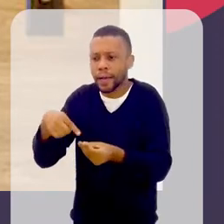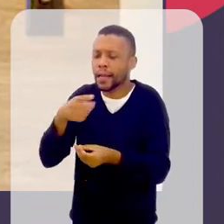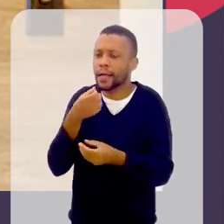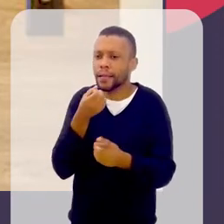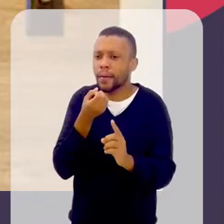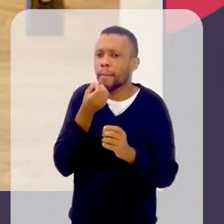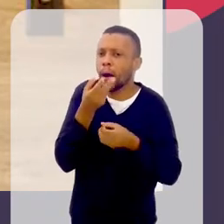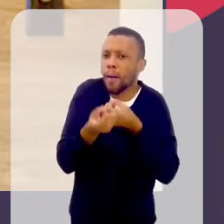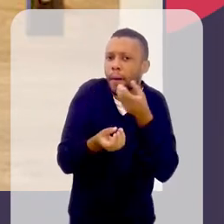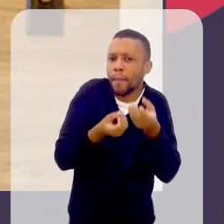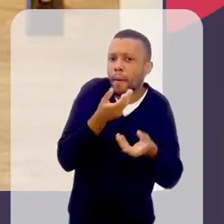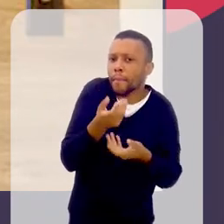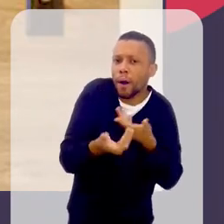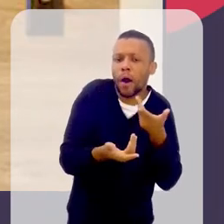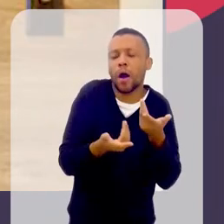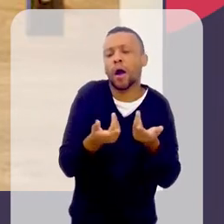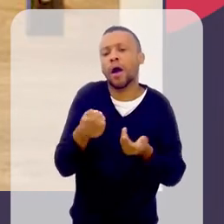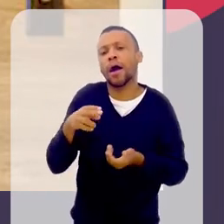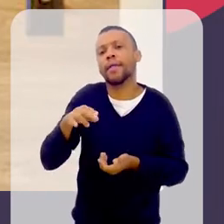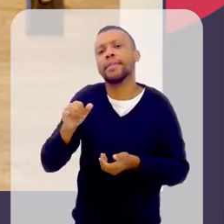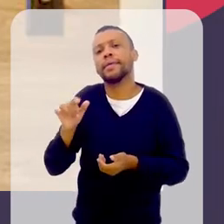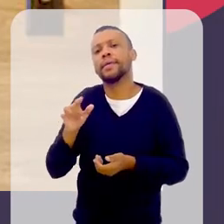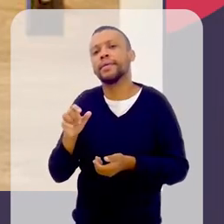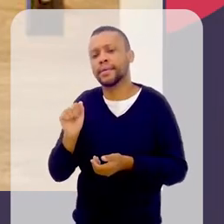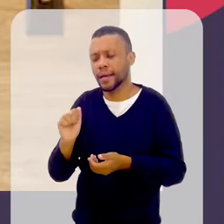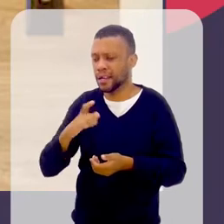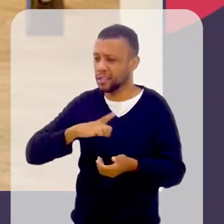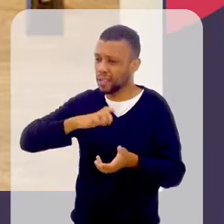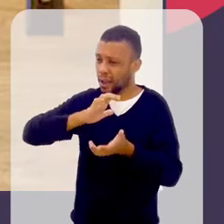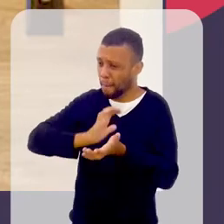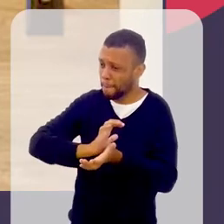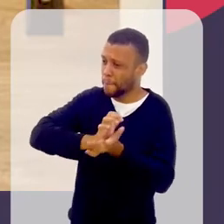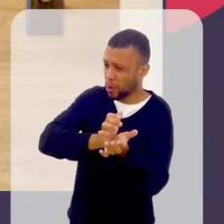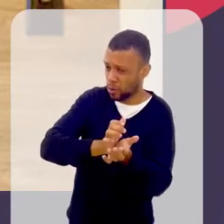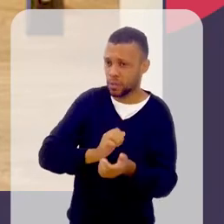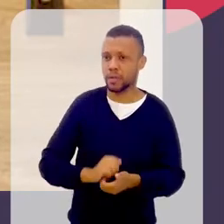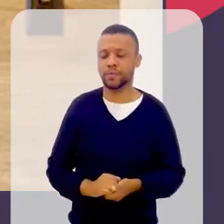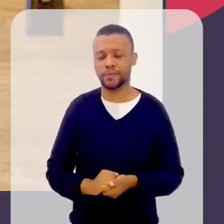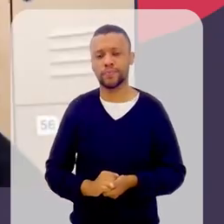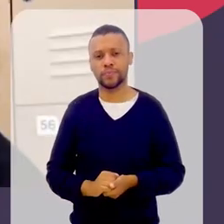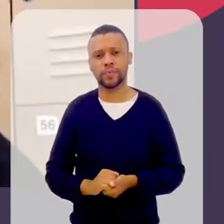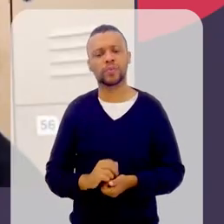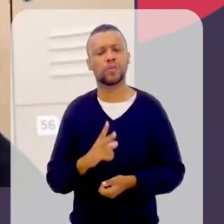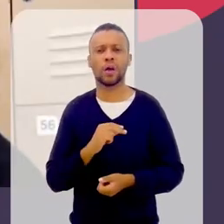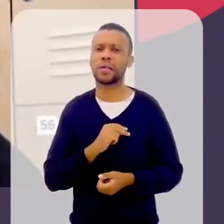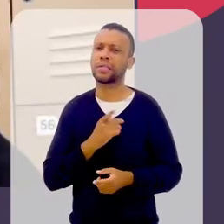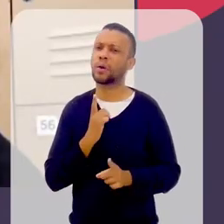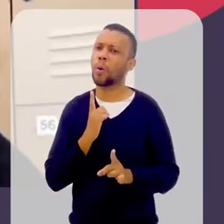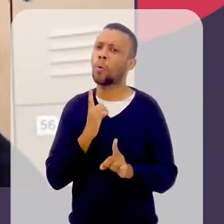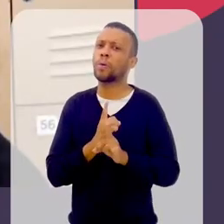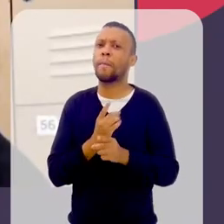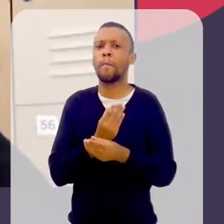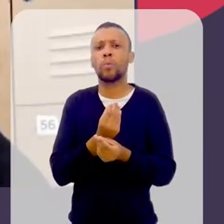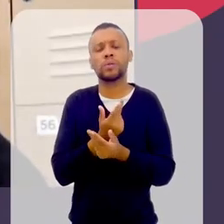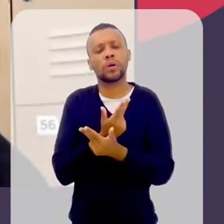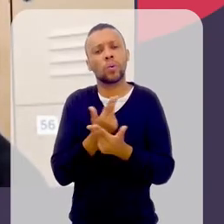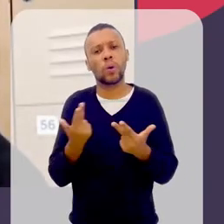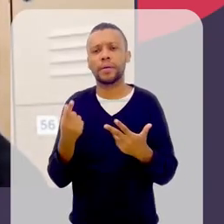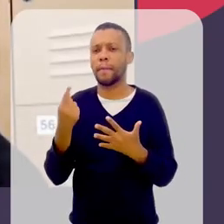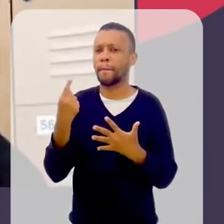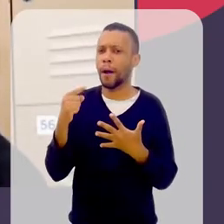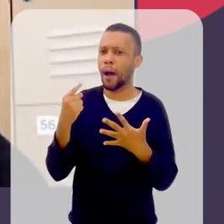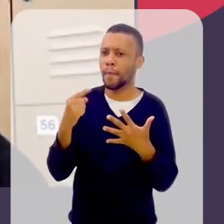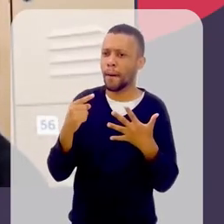relatava a Nívia? Tinha muito preconceito ali? Poxa, encontrei muita coisa, assim, além de